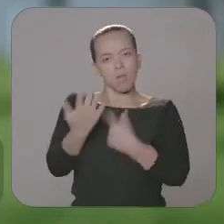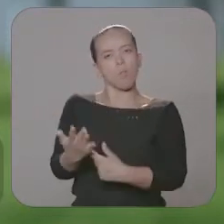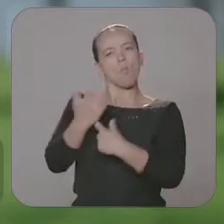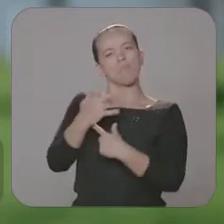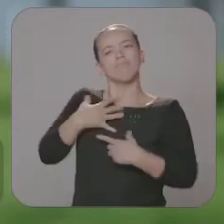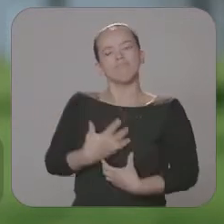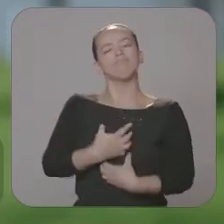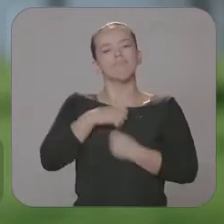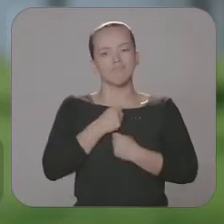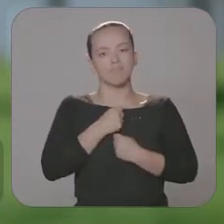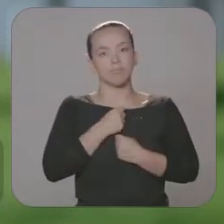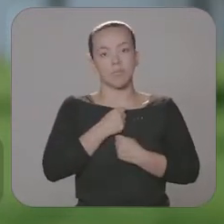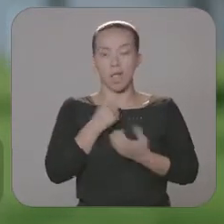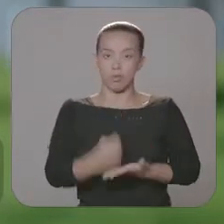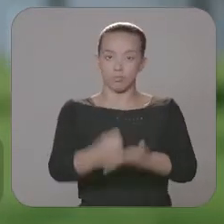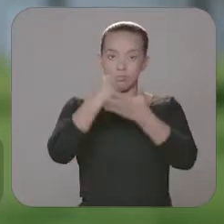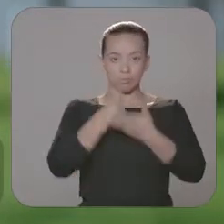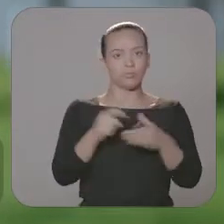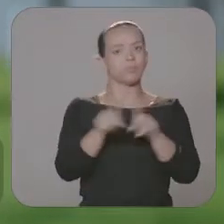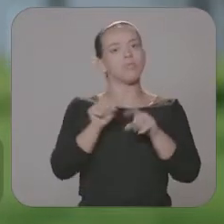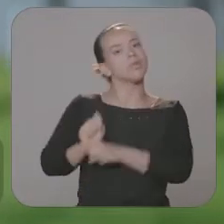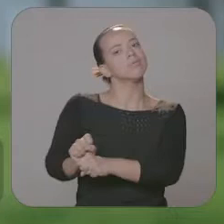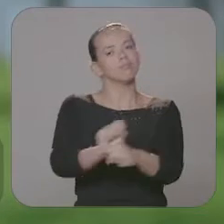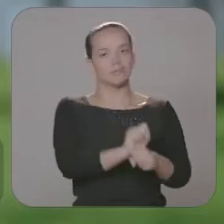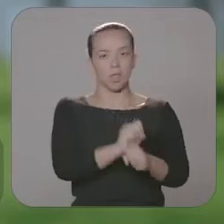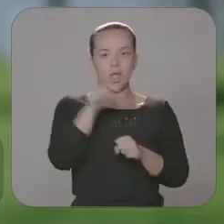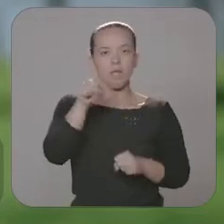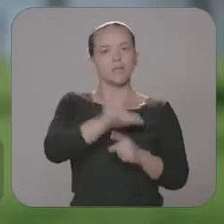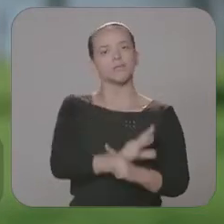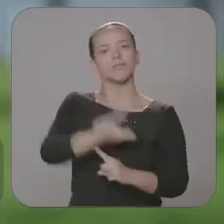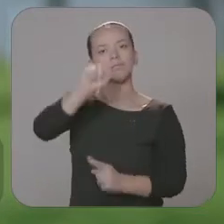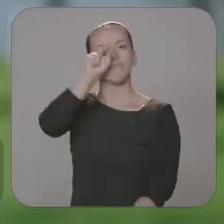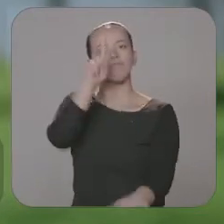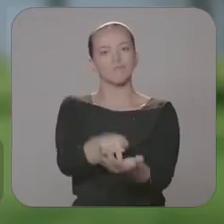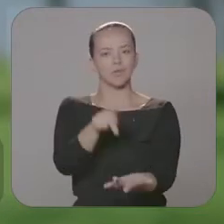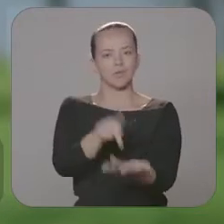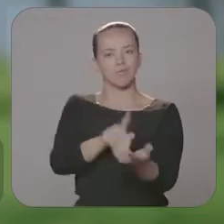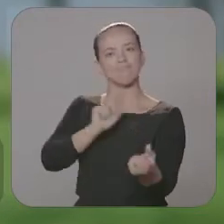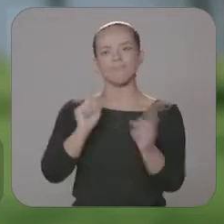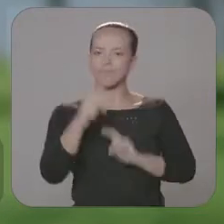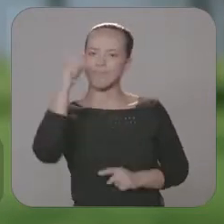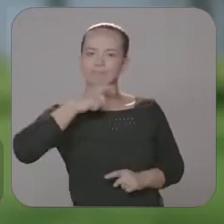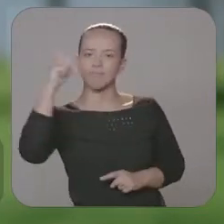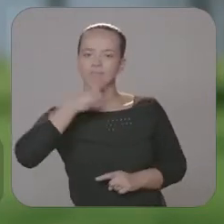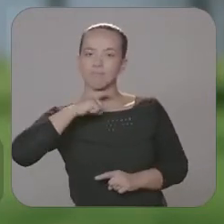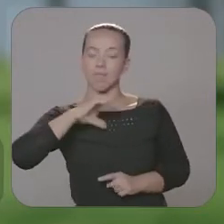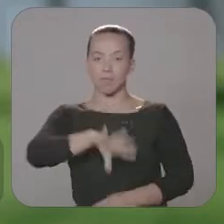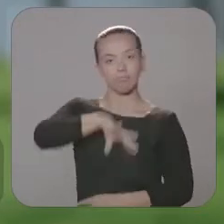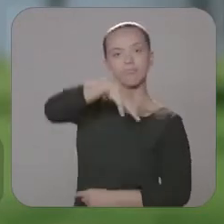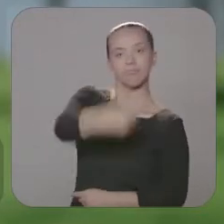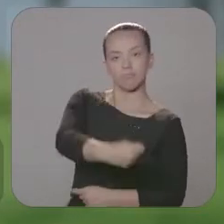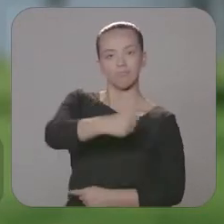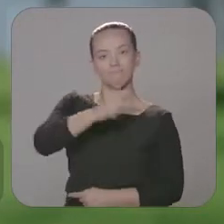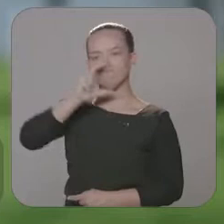demonstração de confiança, apoio e esperança. Essa foi a vitória da verdade contra a mentira, da